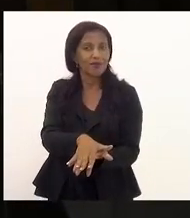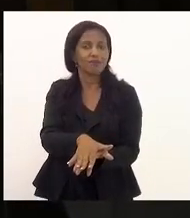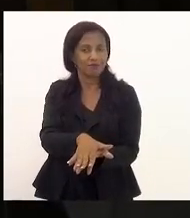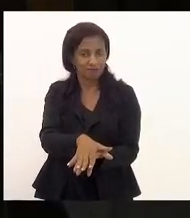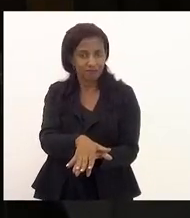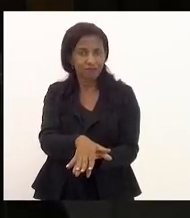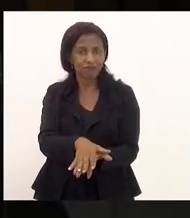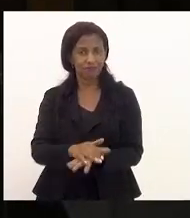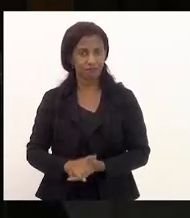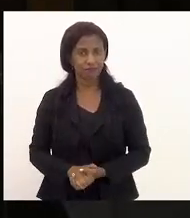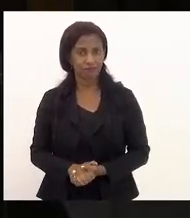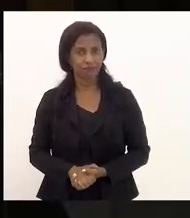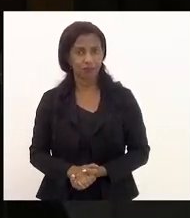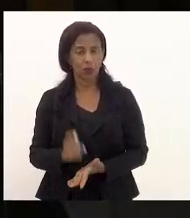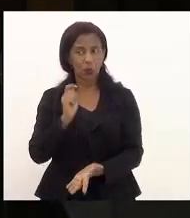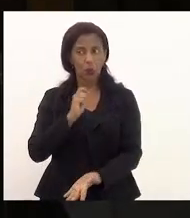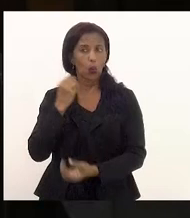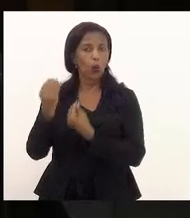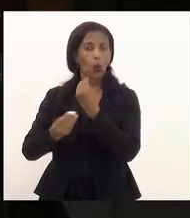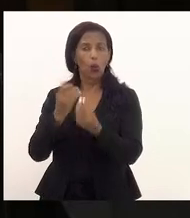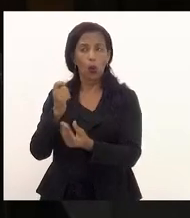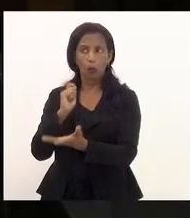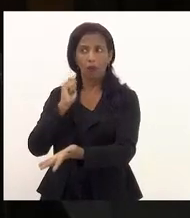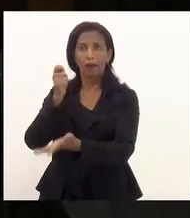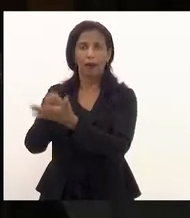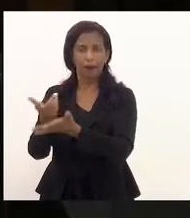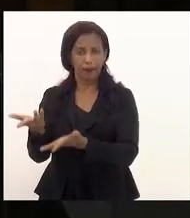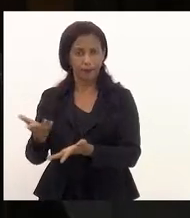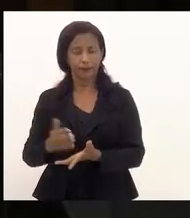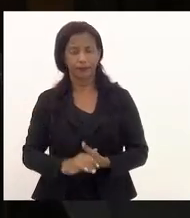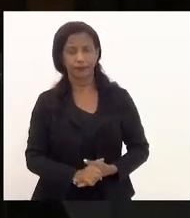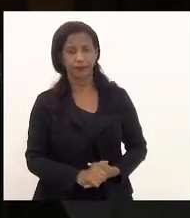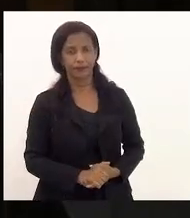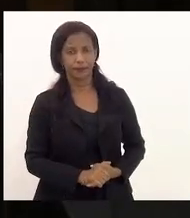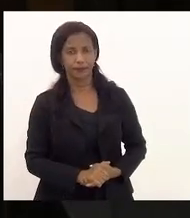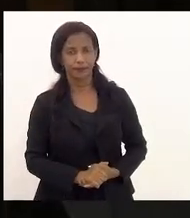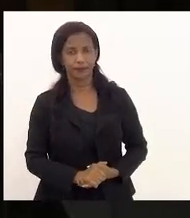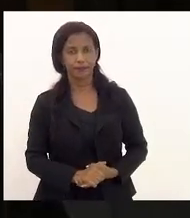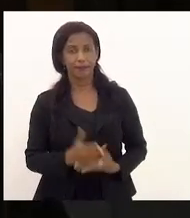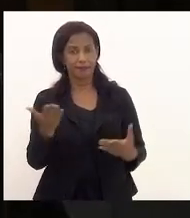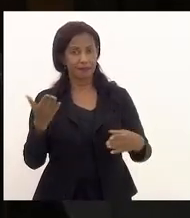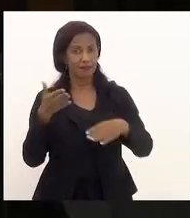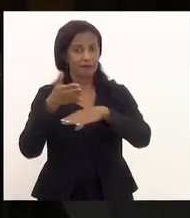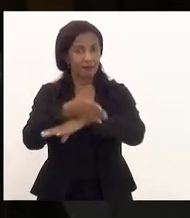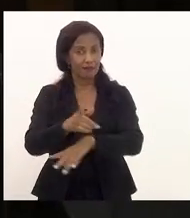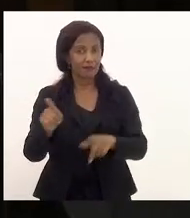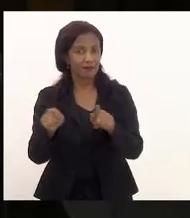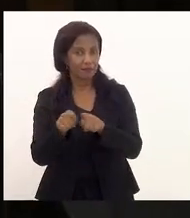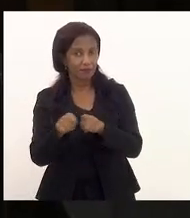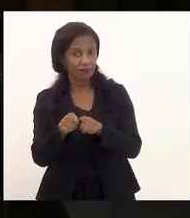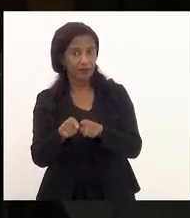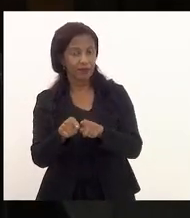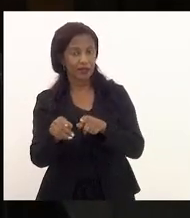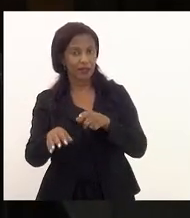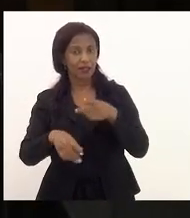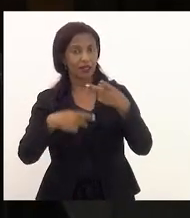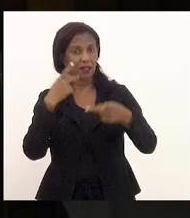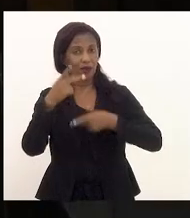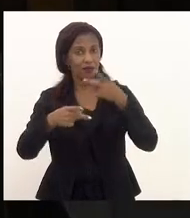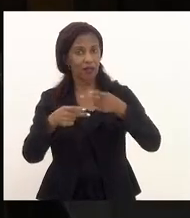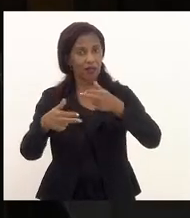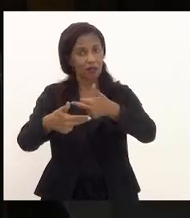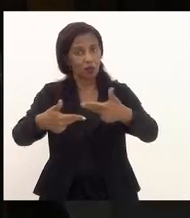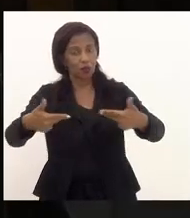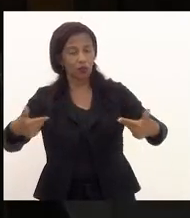do pagamento que seria efetuado, sem entrar no mérito sobre a